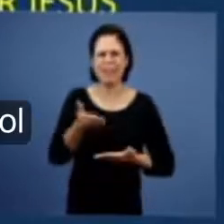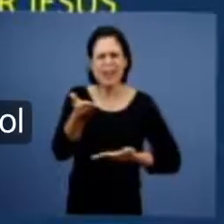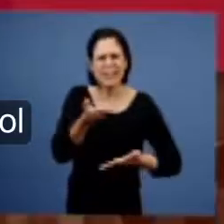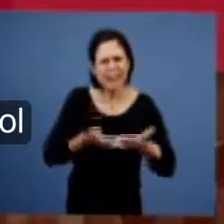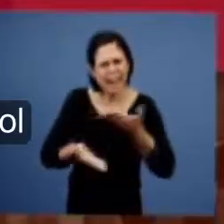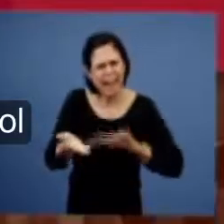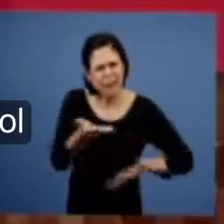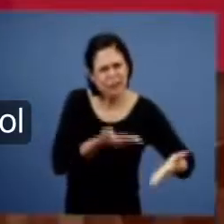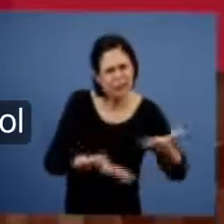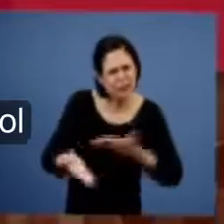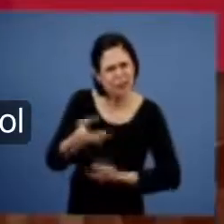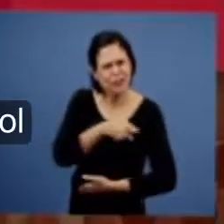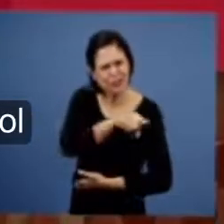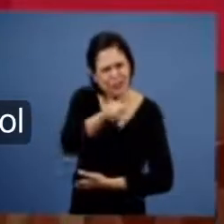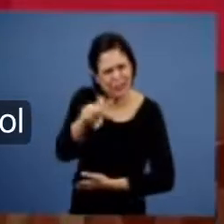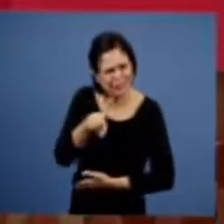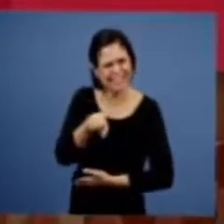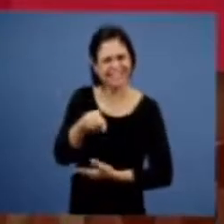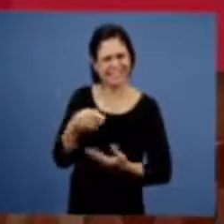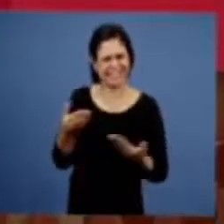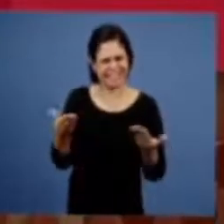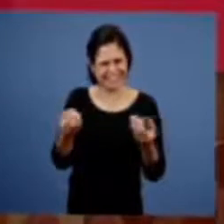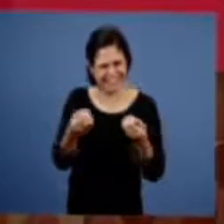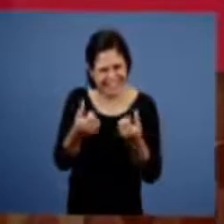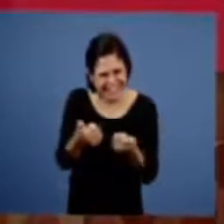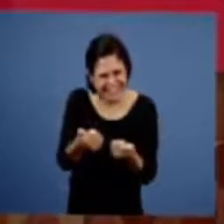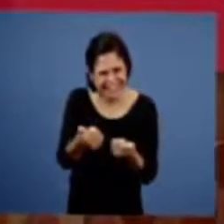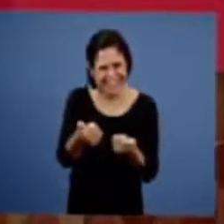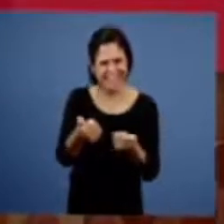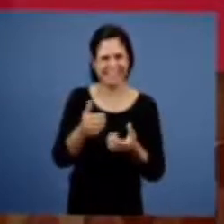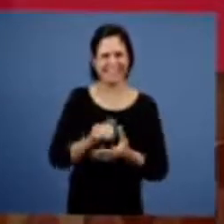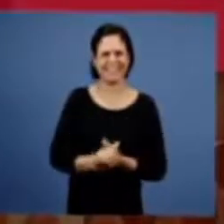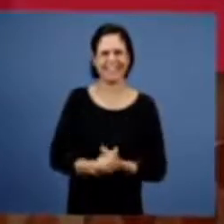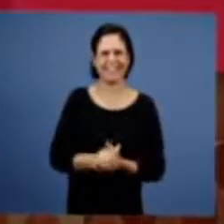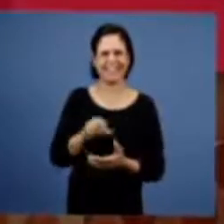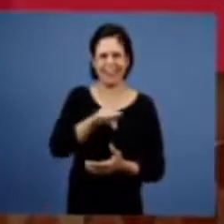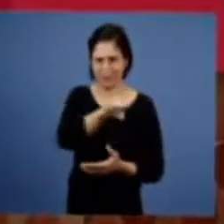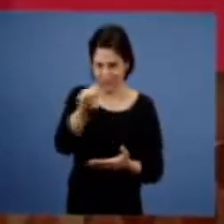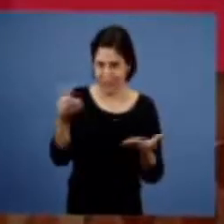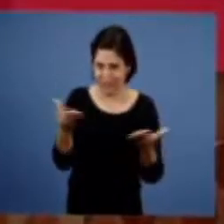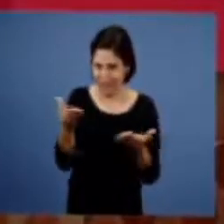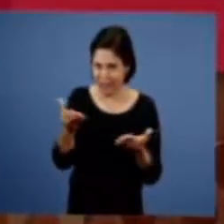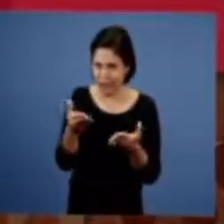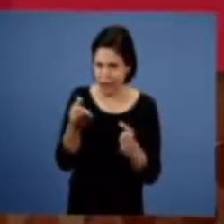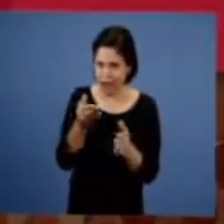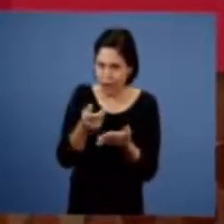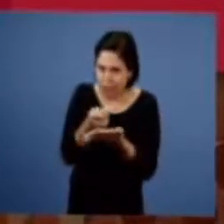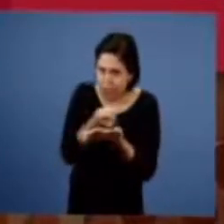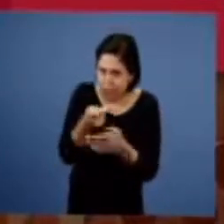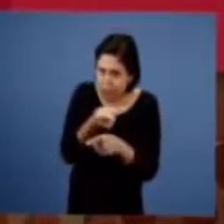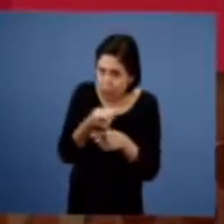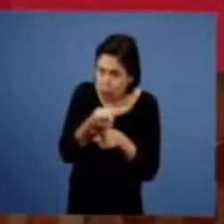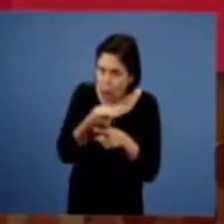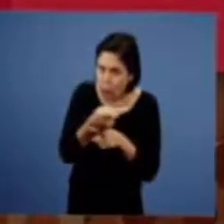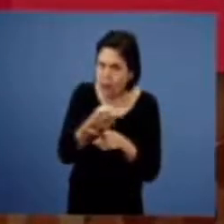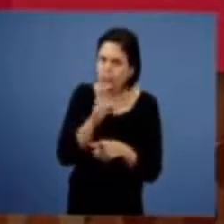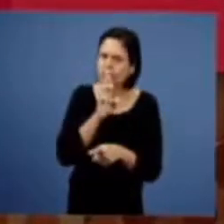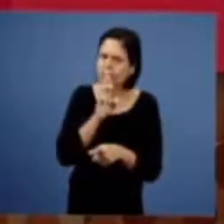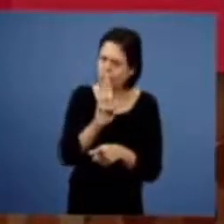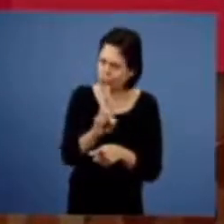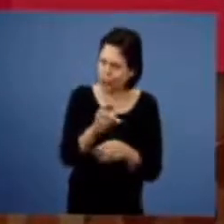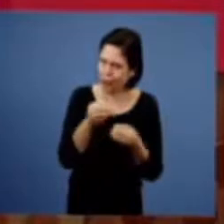inteirando com os irmãos na Escola Bíblica, para os irmãos estarem agora buscando essa resposta, para coincidir